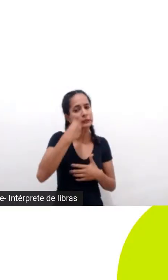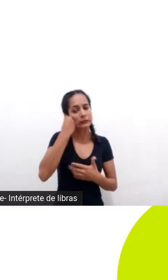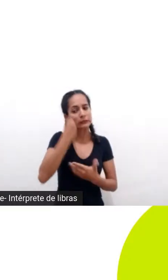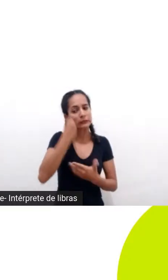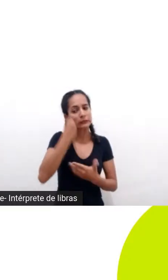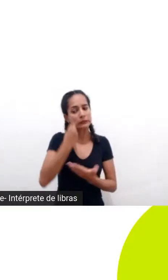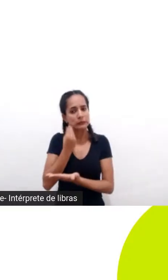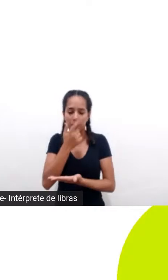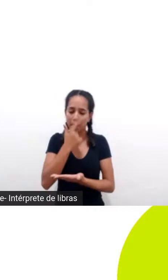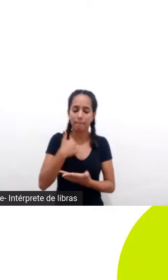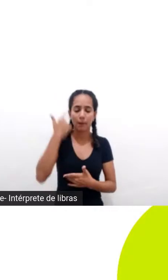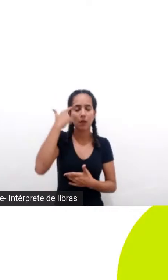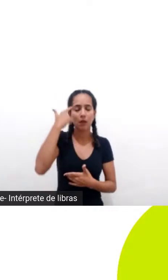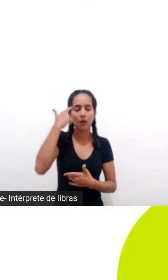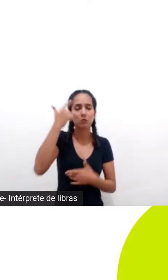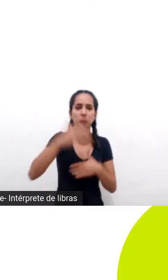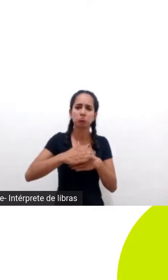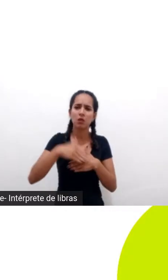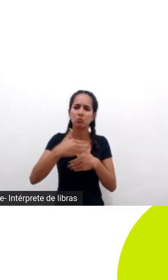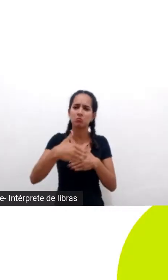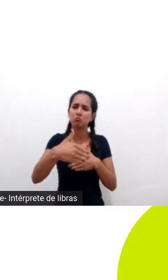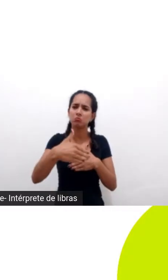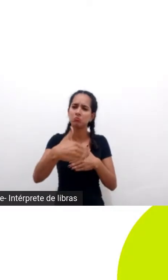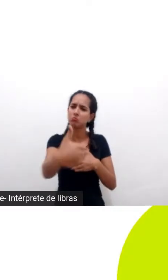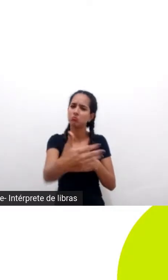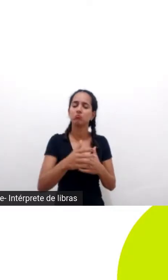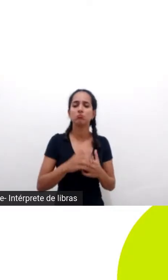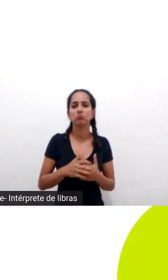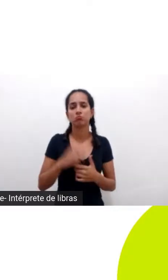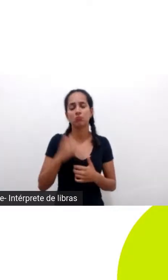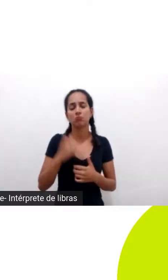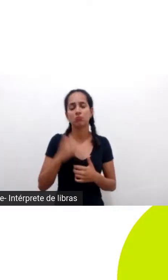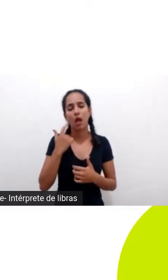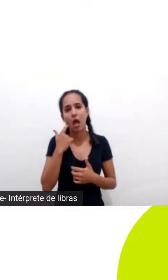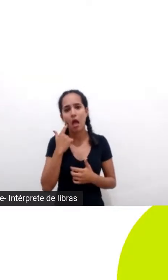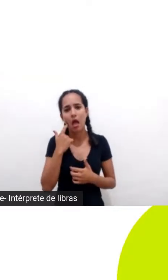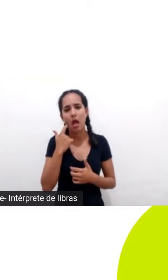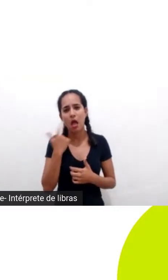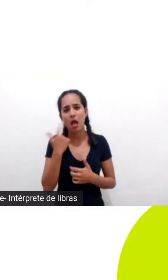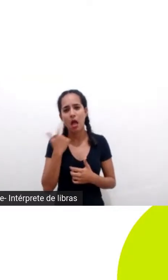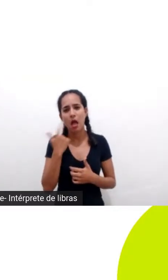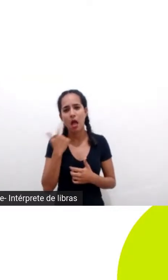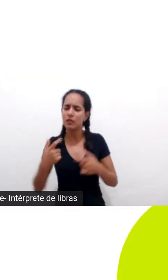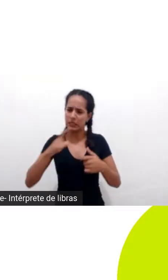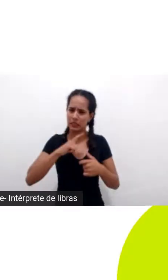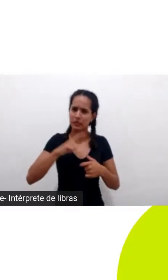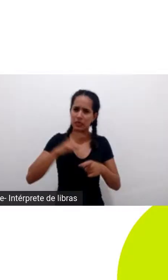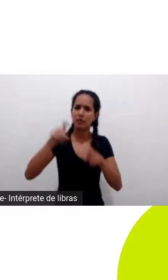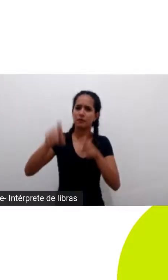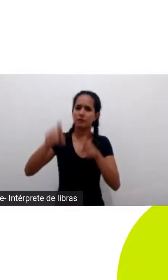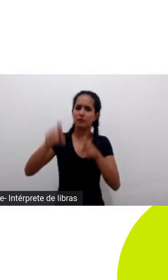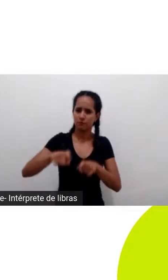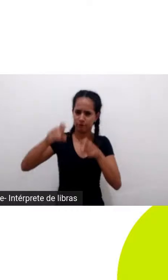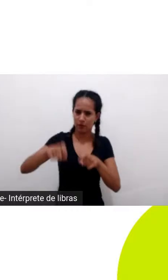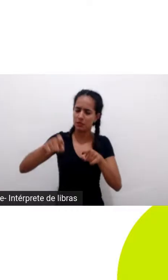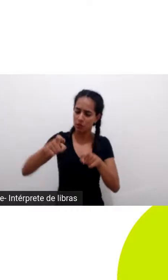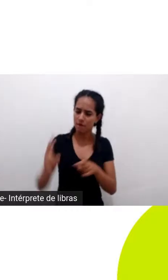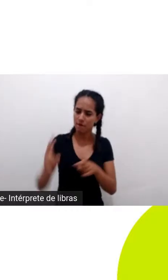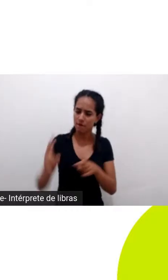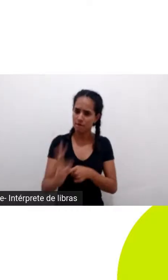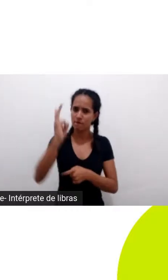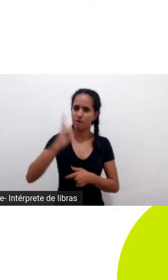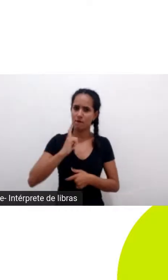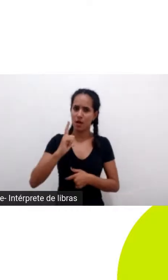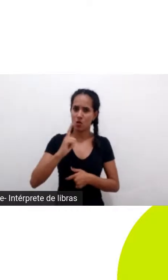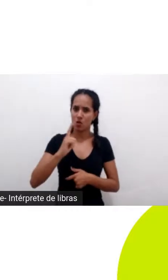e aí o tempo passou e eu sabia que sem fazendeiros sem produtores que vissem valor na floresta na terra deles não ia ter projeto